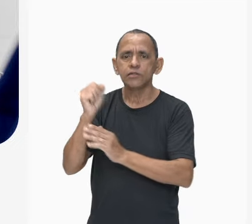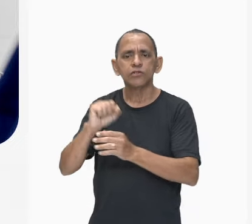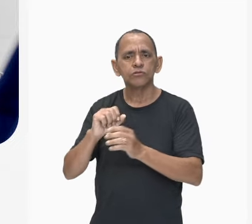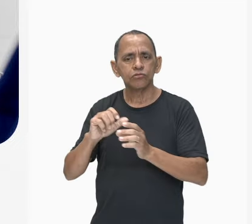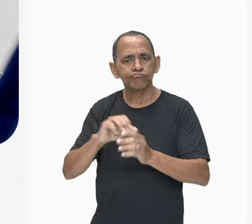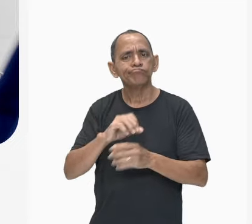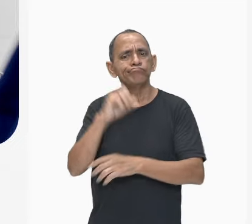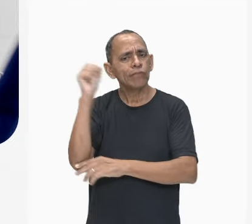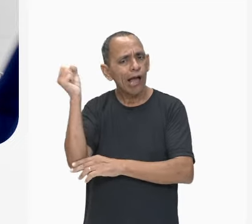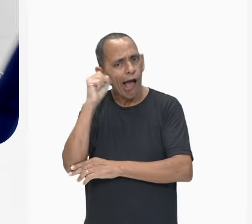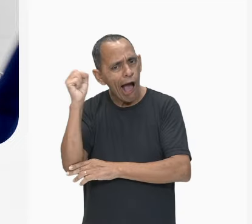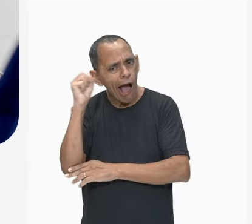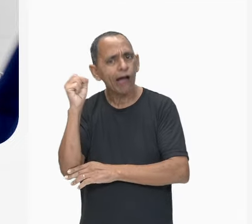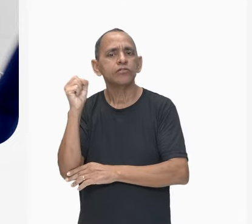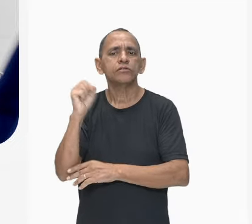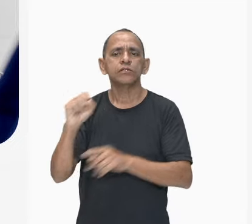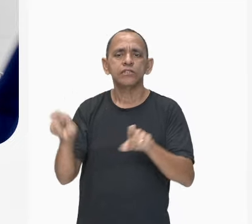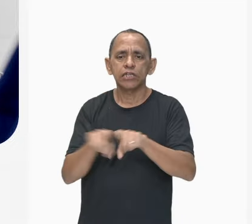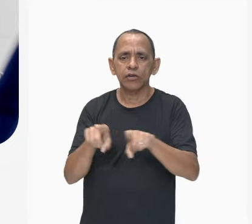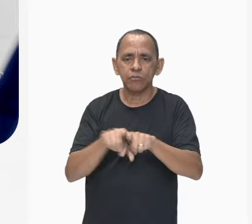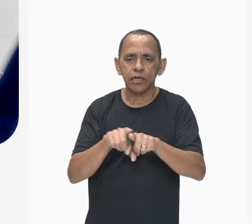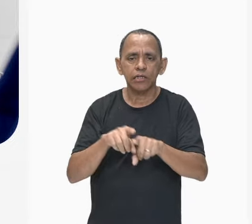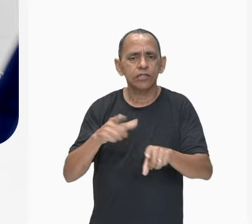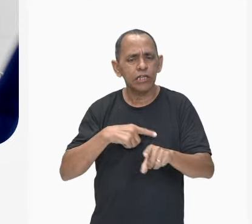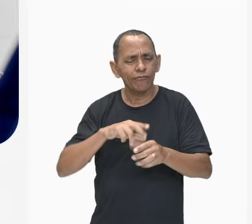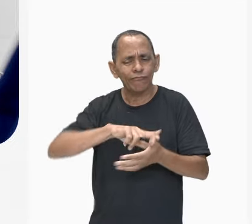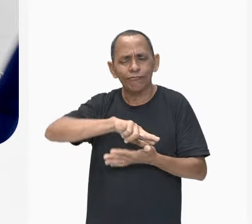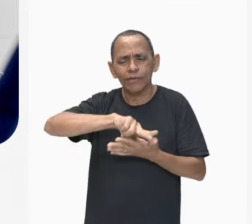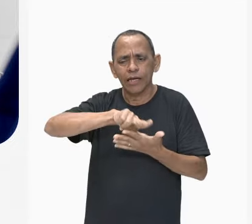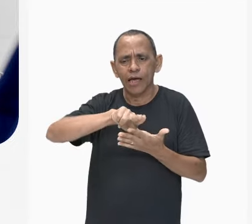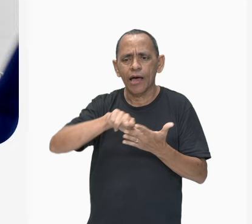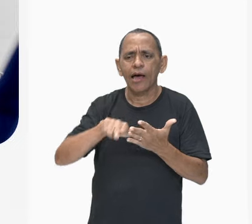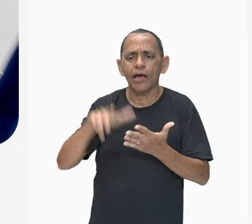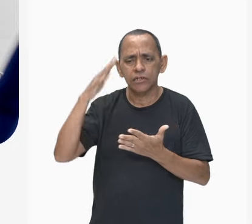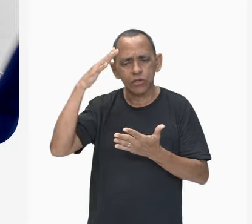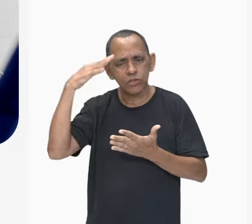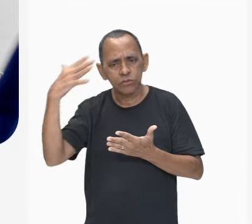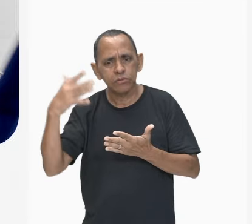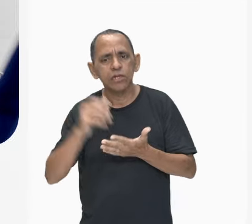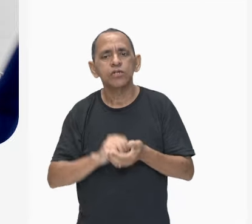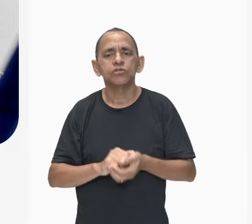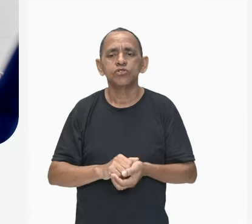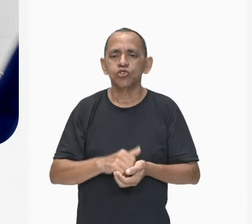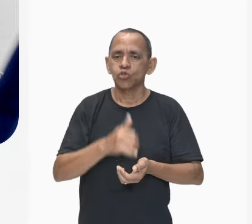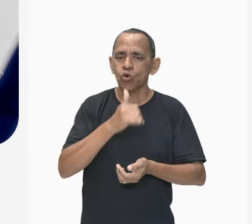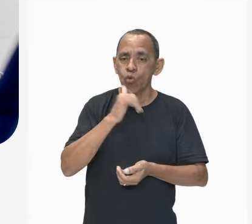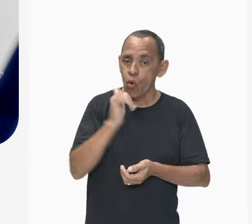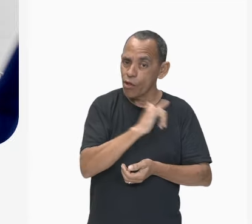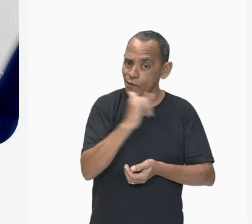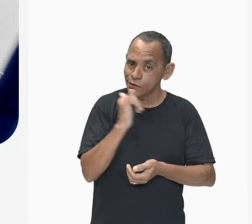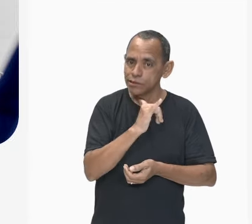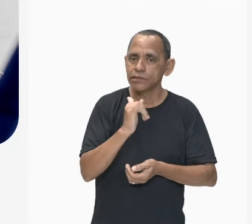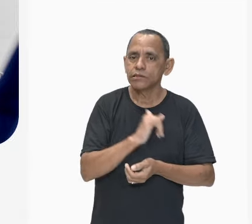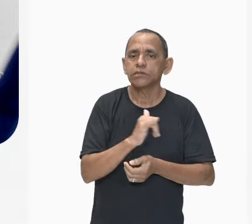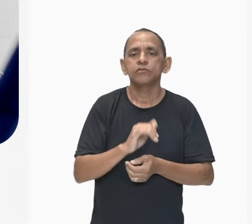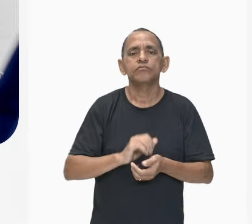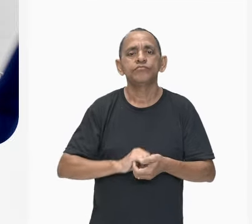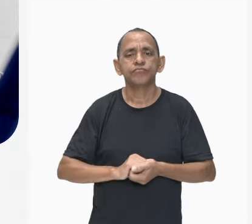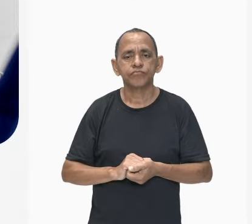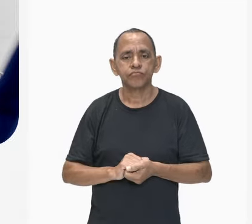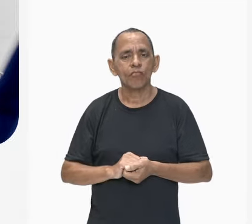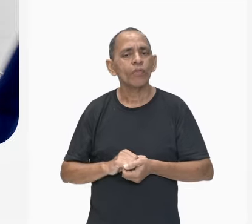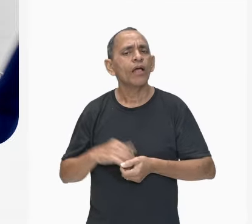Percebam que existem vários fenômenos que ocorrem com a eletrização. E, com base